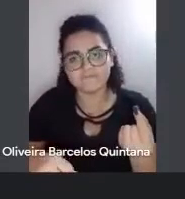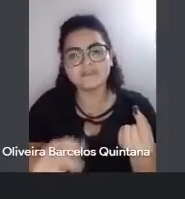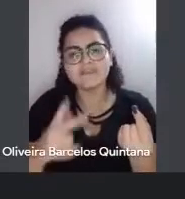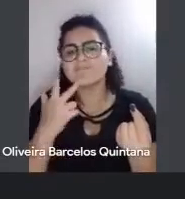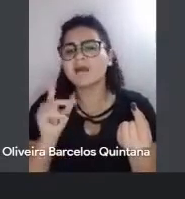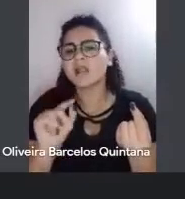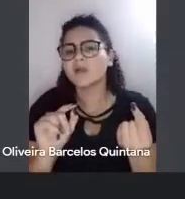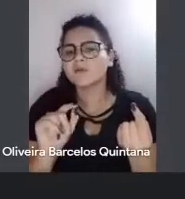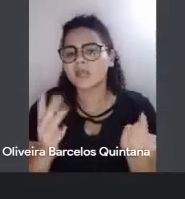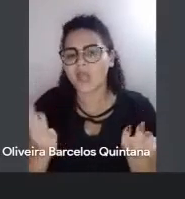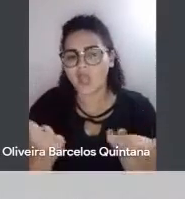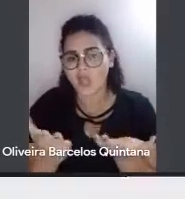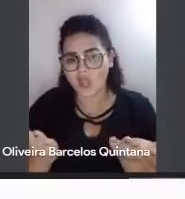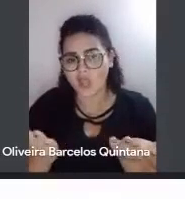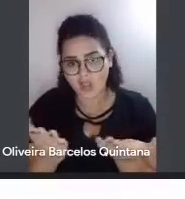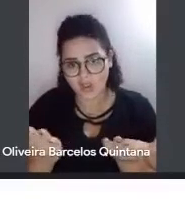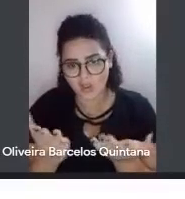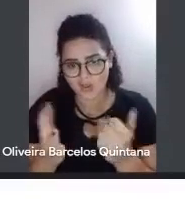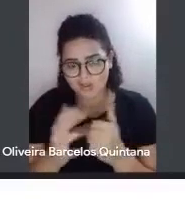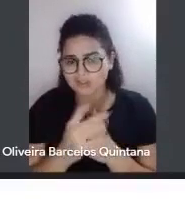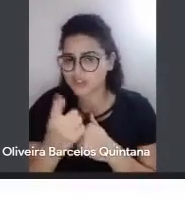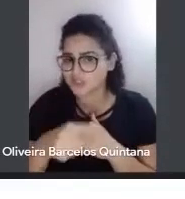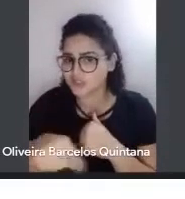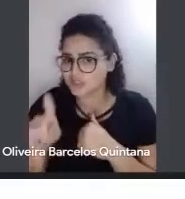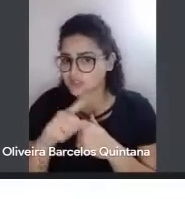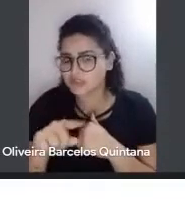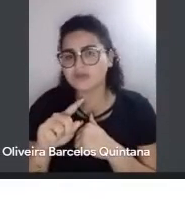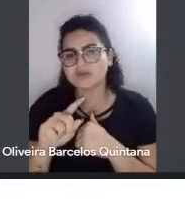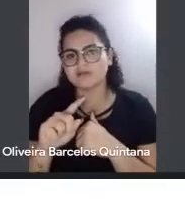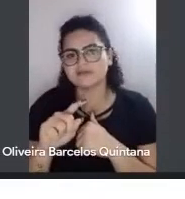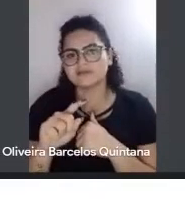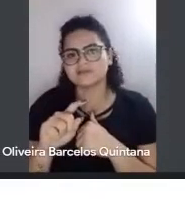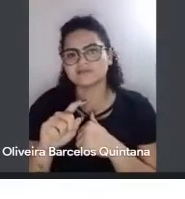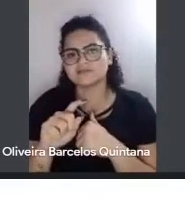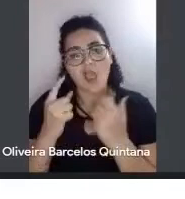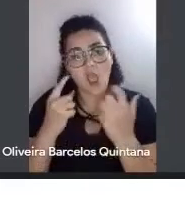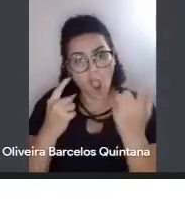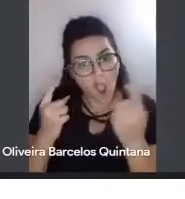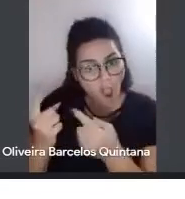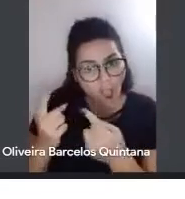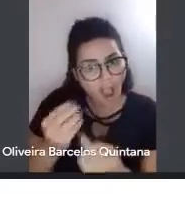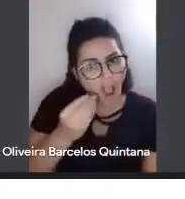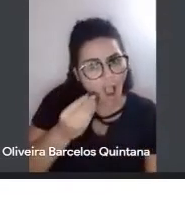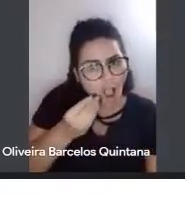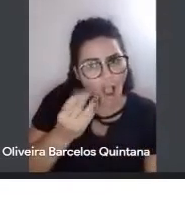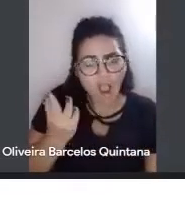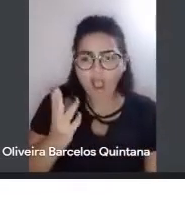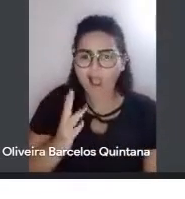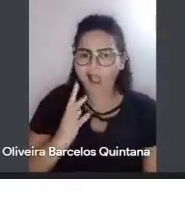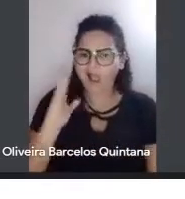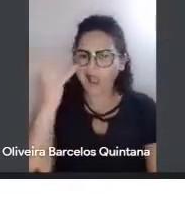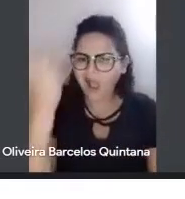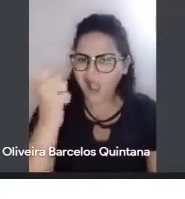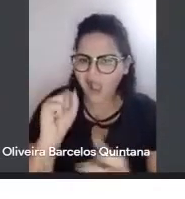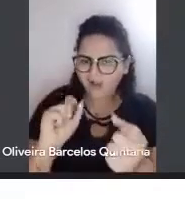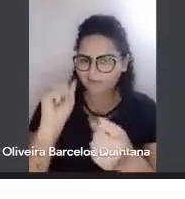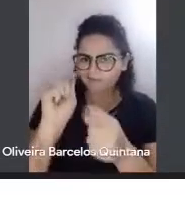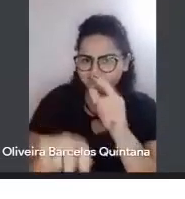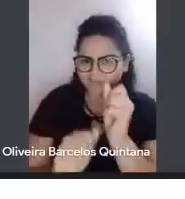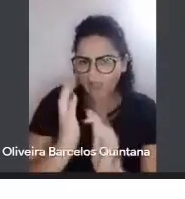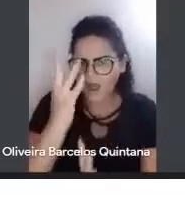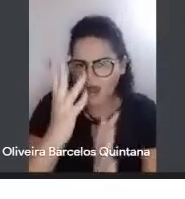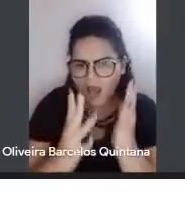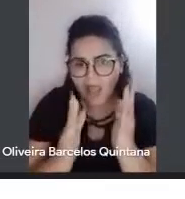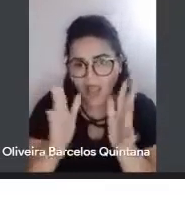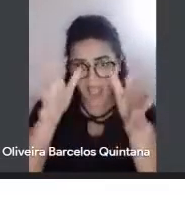hoje, estamos nós, ambientalistas, gritando, olha aí, não queimem a Amazônia, porque tem lá